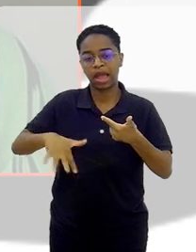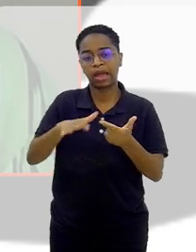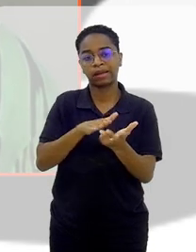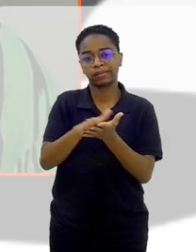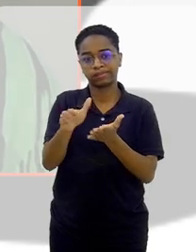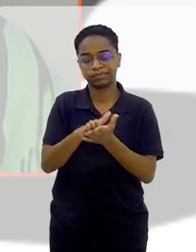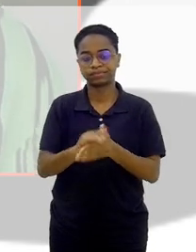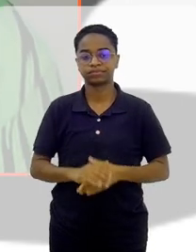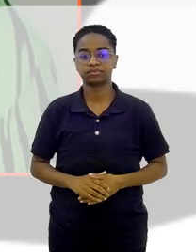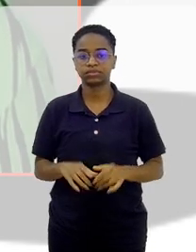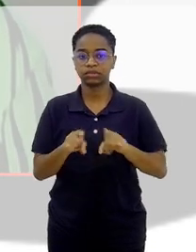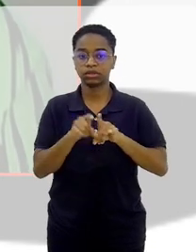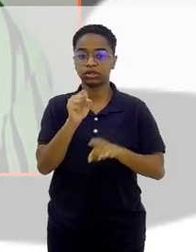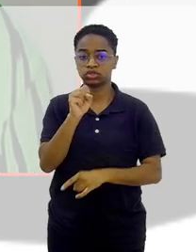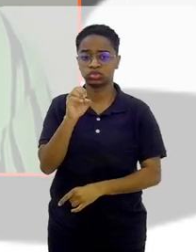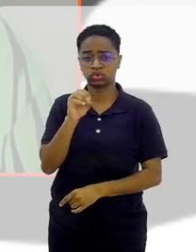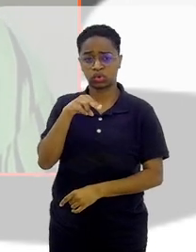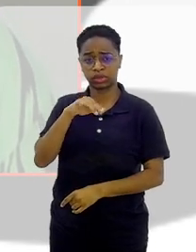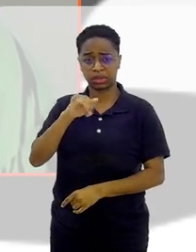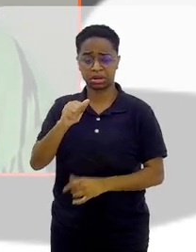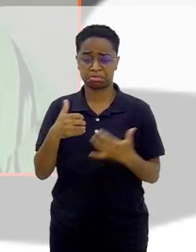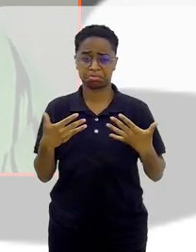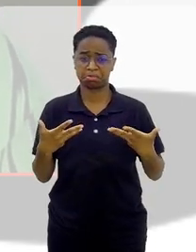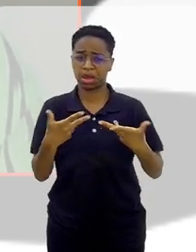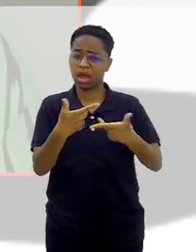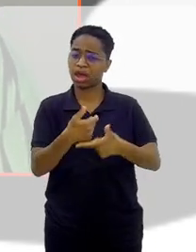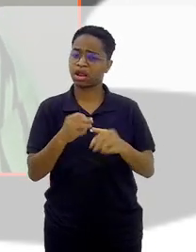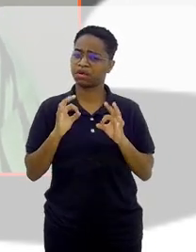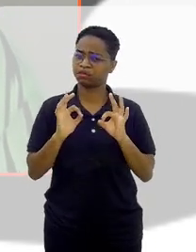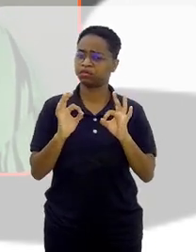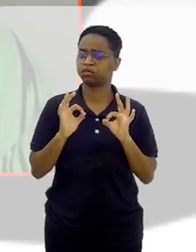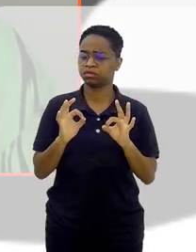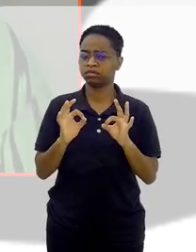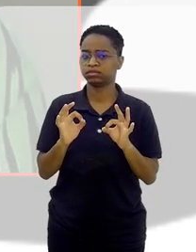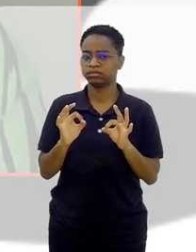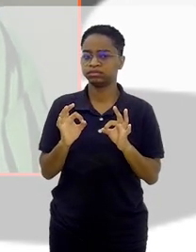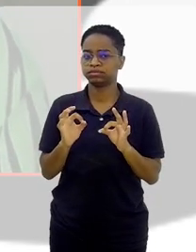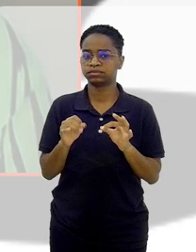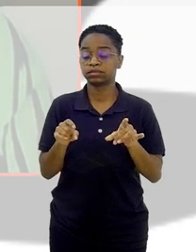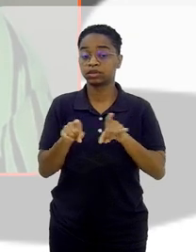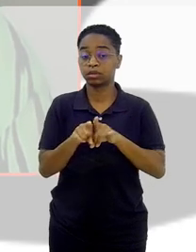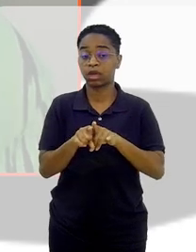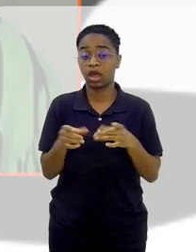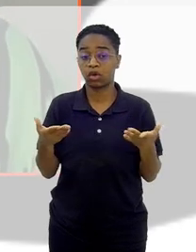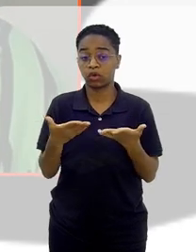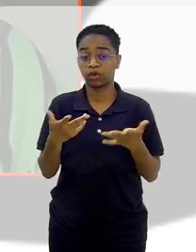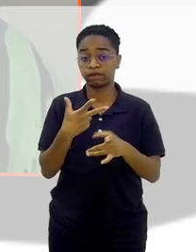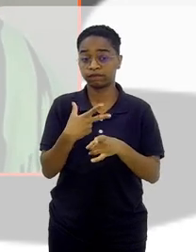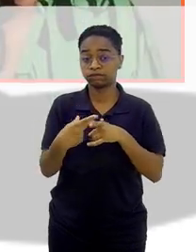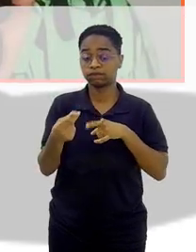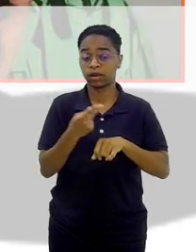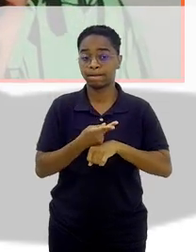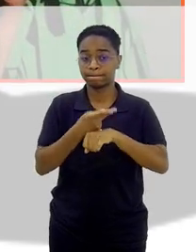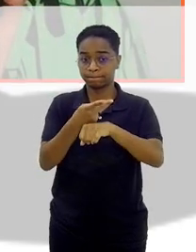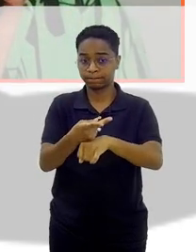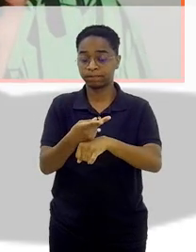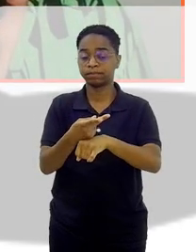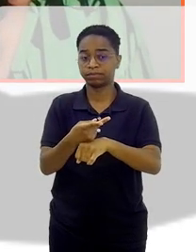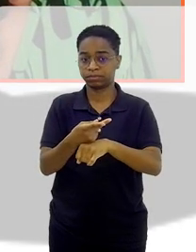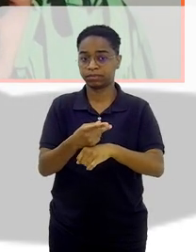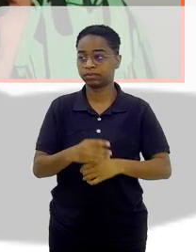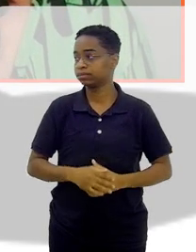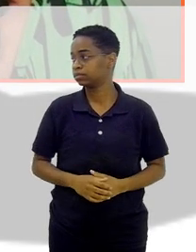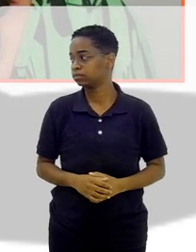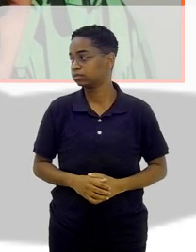Sônia Abrid, olha que pessoa fantástica, né? Inspiradora. Acabou de ganhar o prêmio Vladimir Zog,